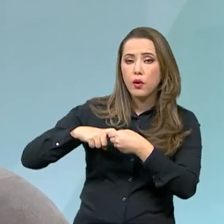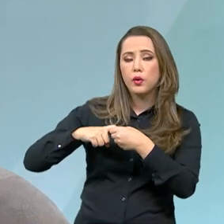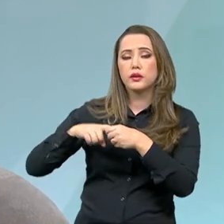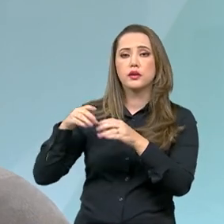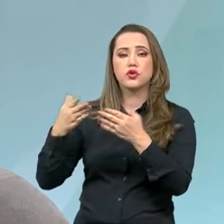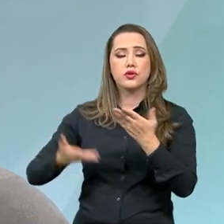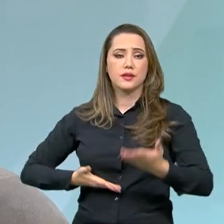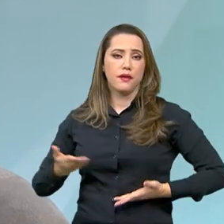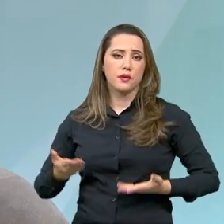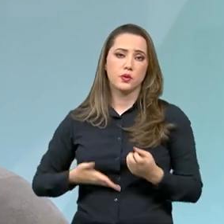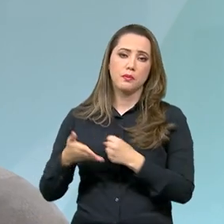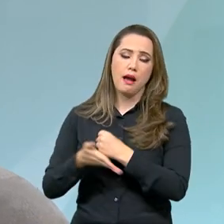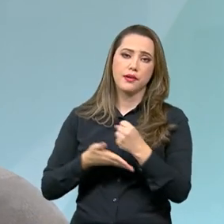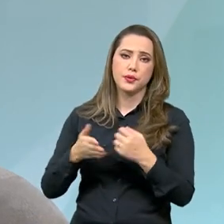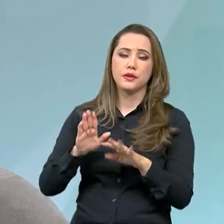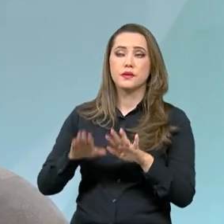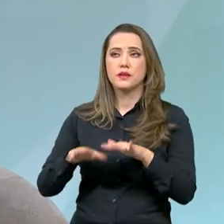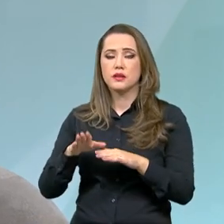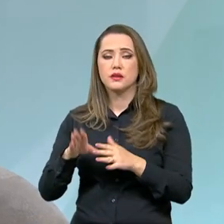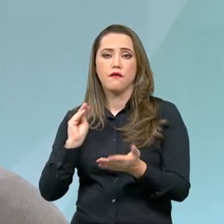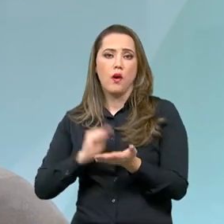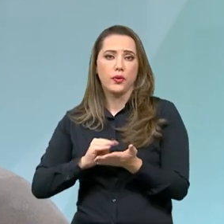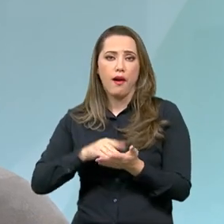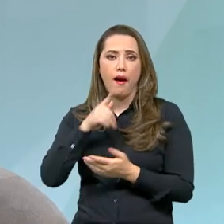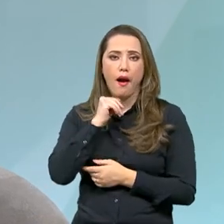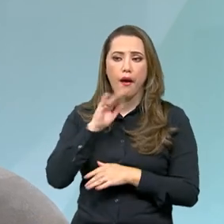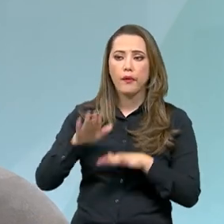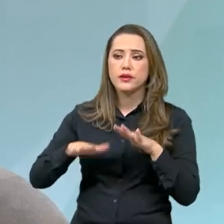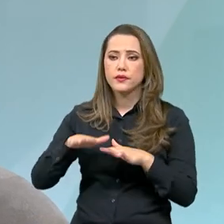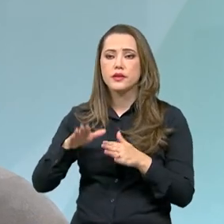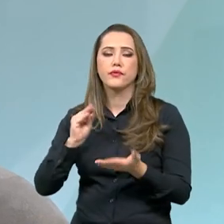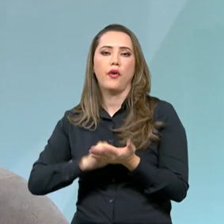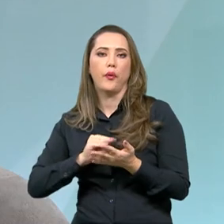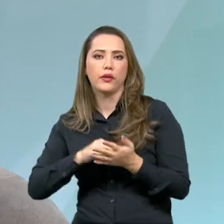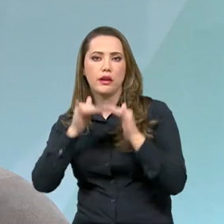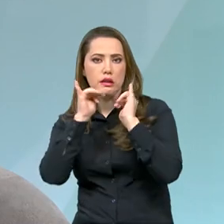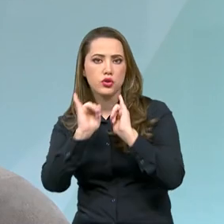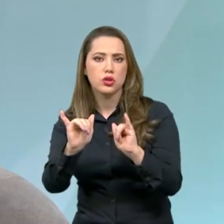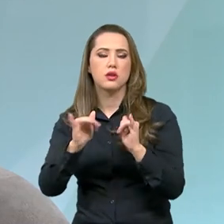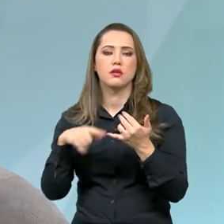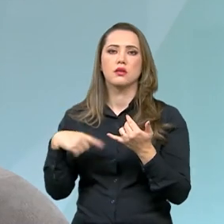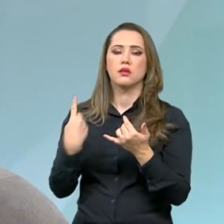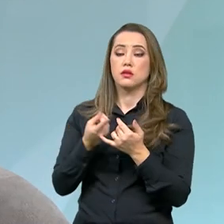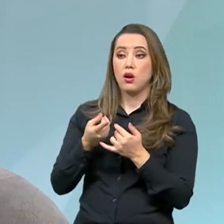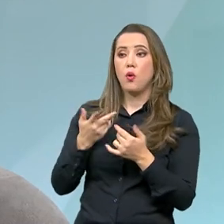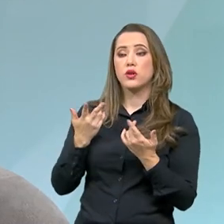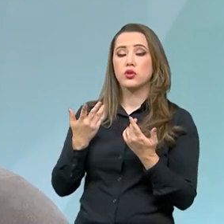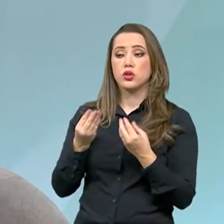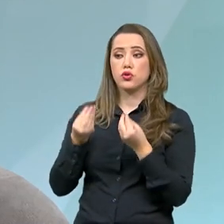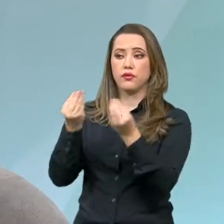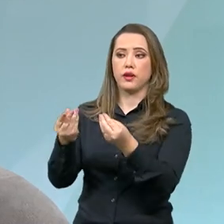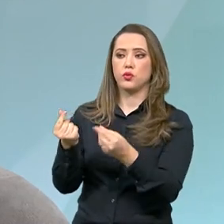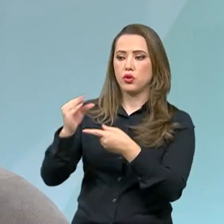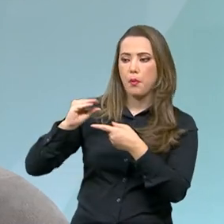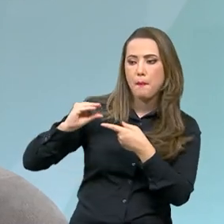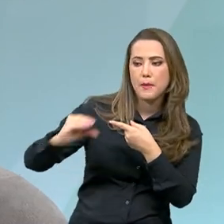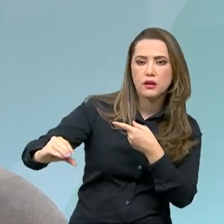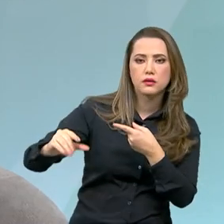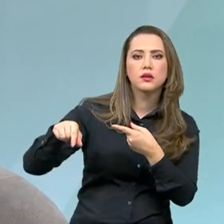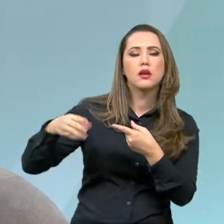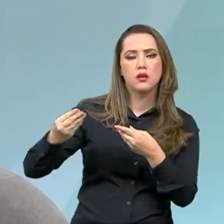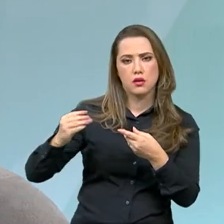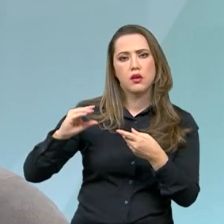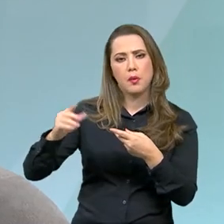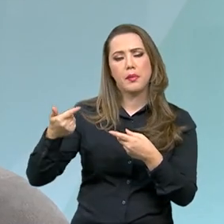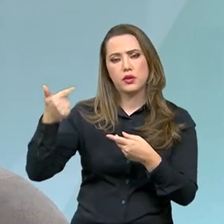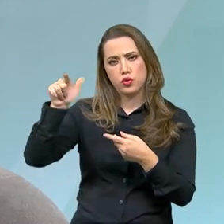pode cortar um abastecimento de água, pode deixar as pessoas sem energia. Então a gente passa recursos de custeio para que aquele serviço essencial